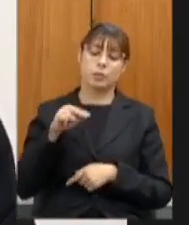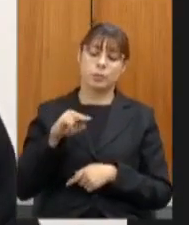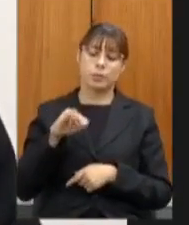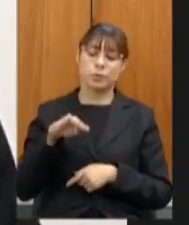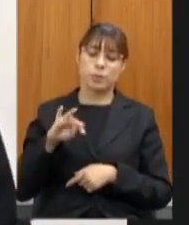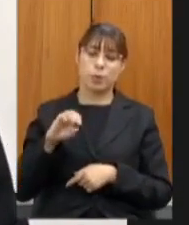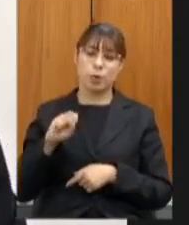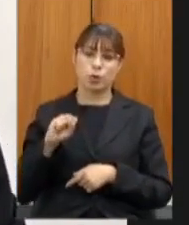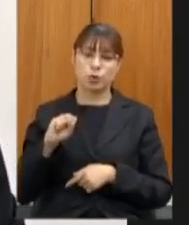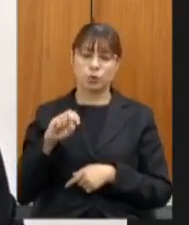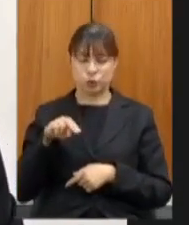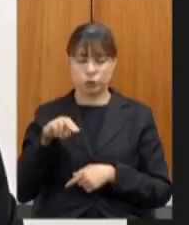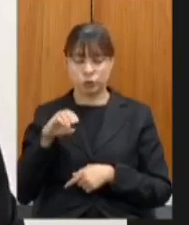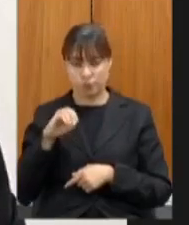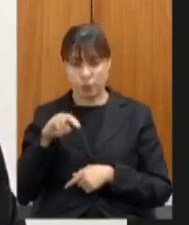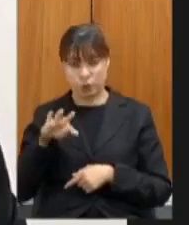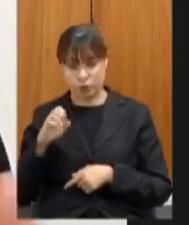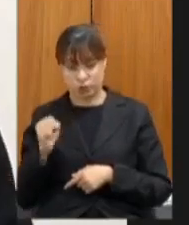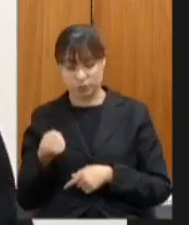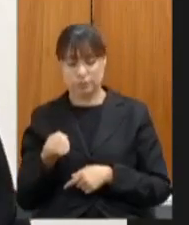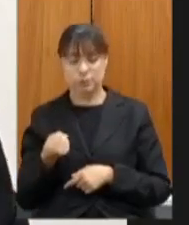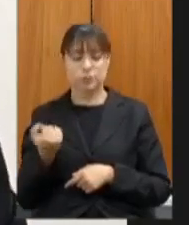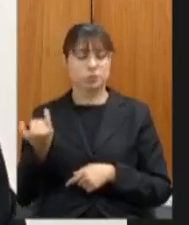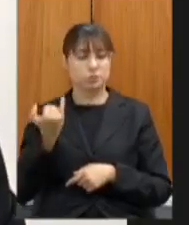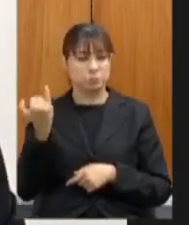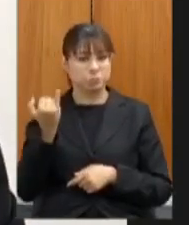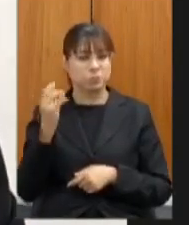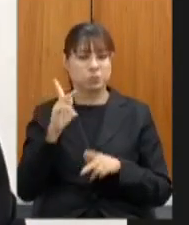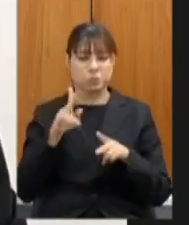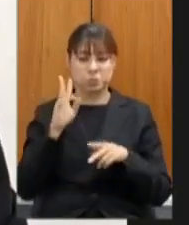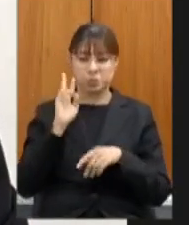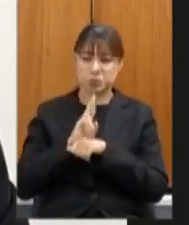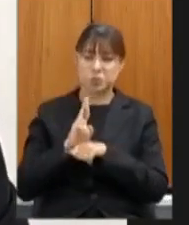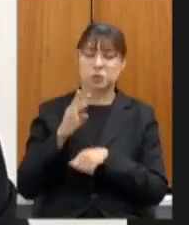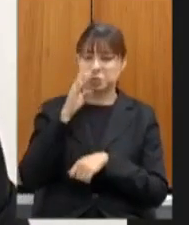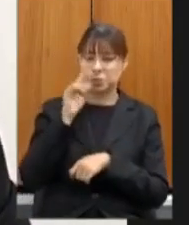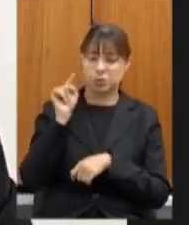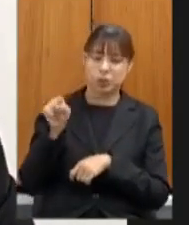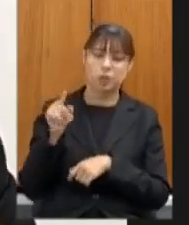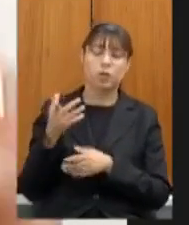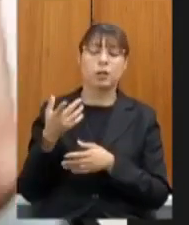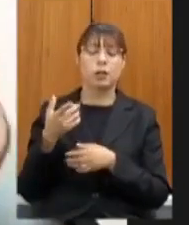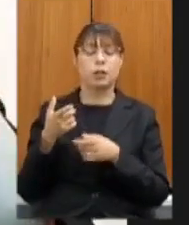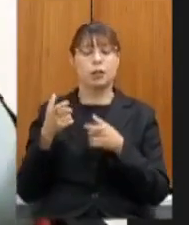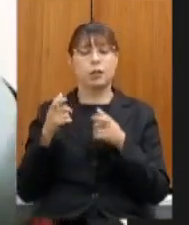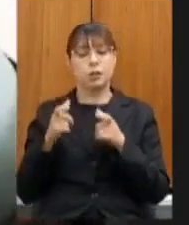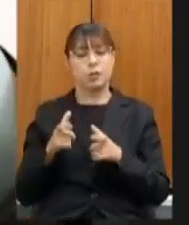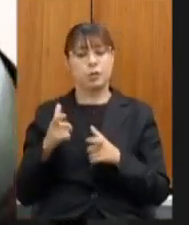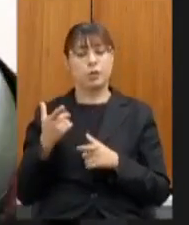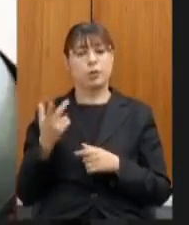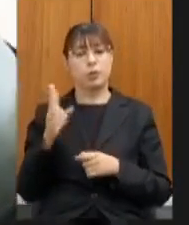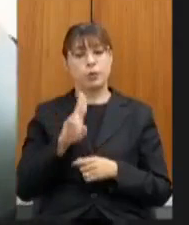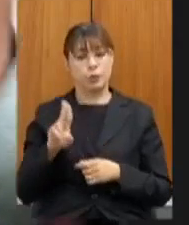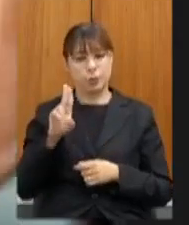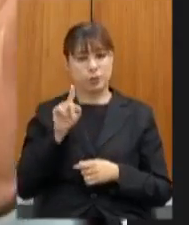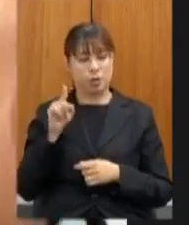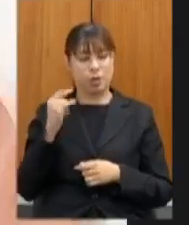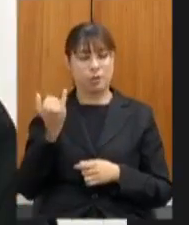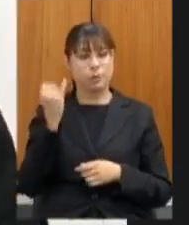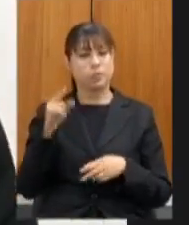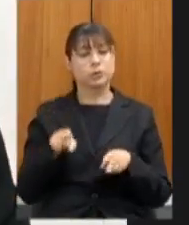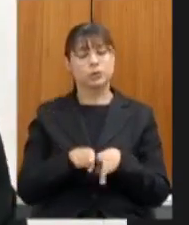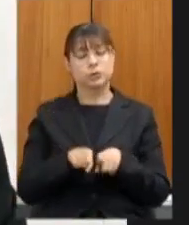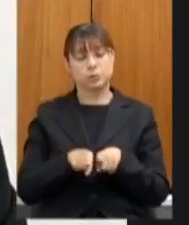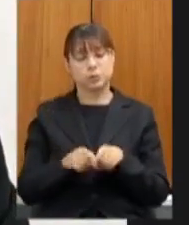noroeste em todos os vales do Jecti Onha do Mocoria enfim é um respaldo importante uma universidade importante e a